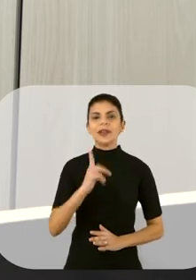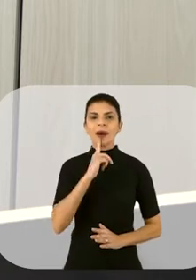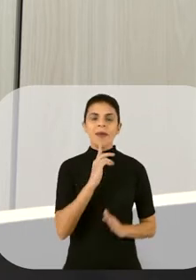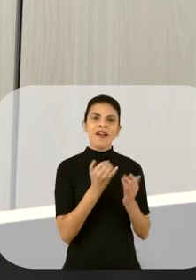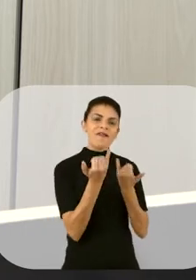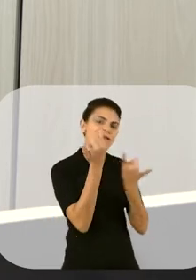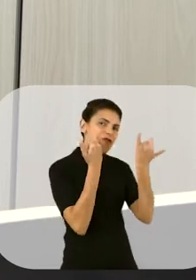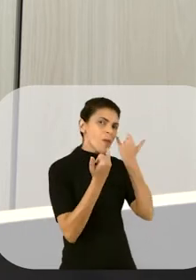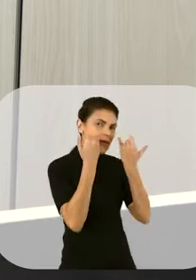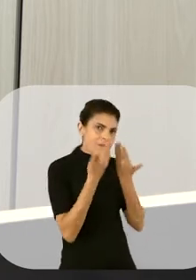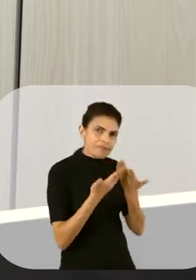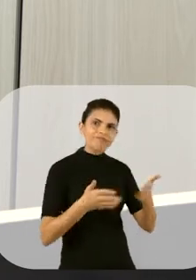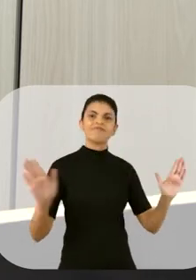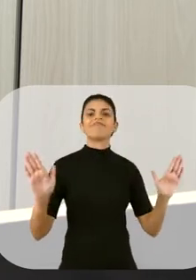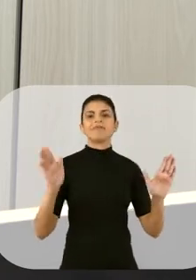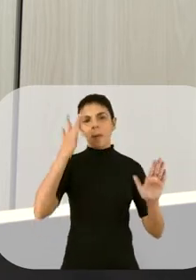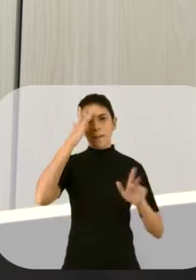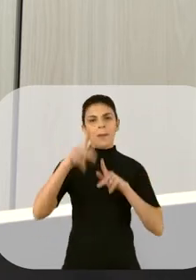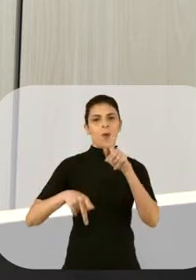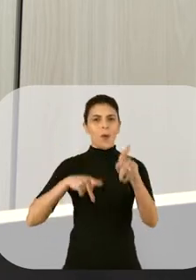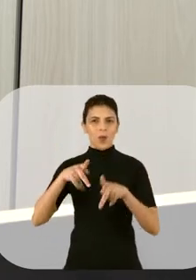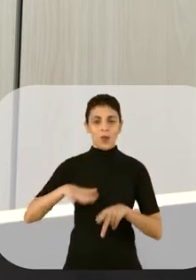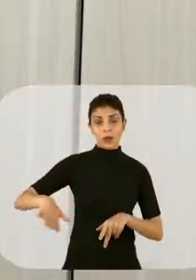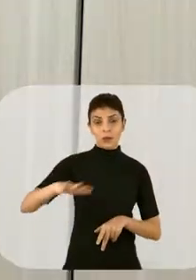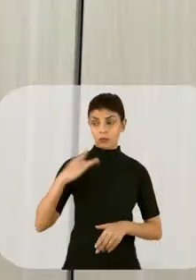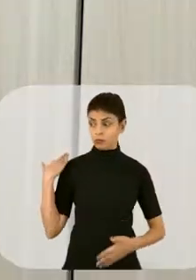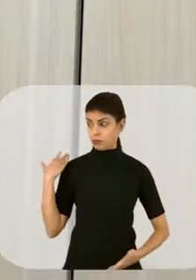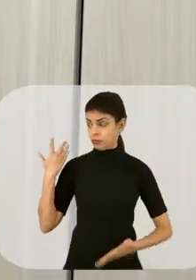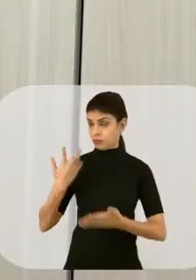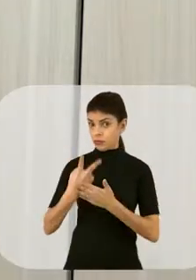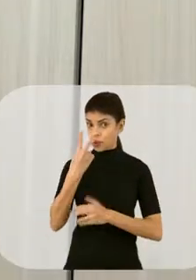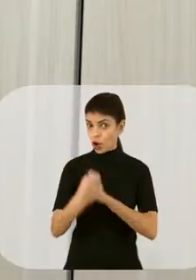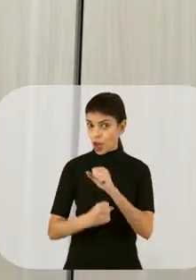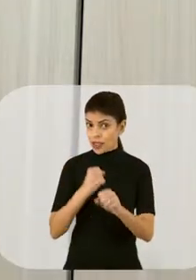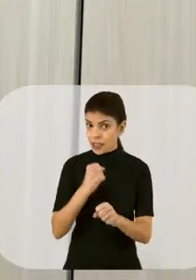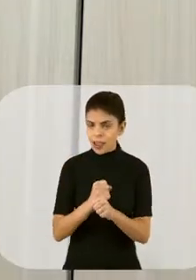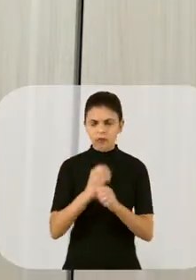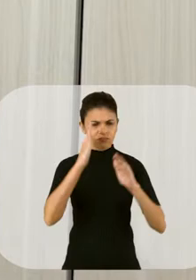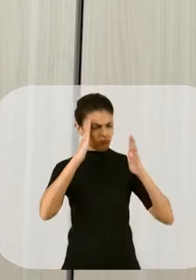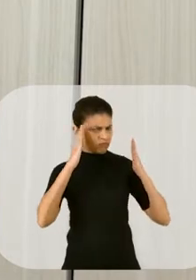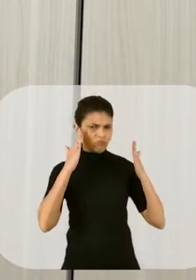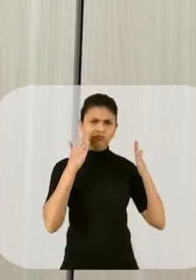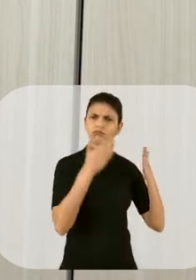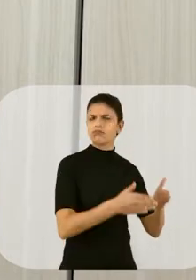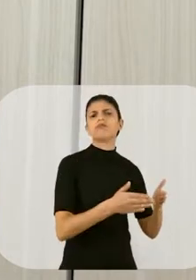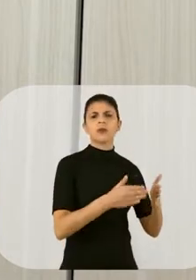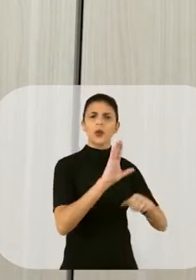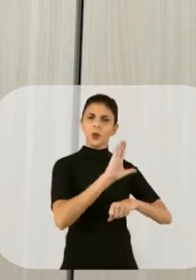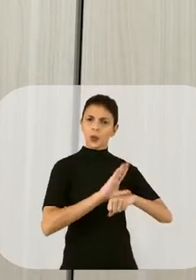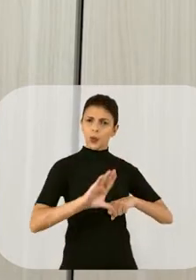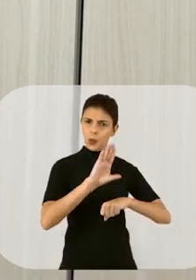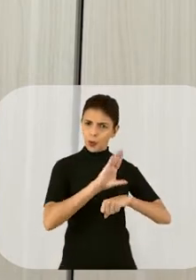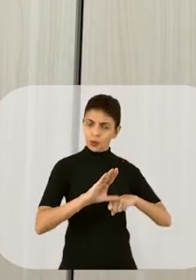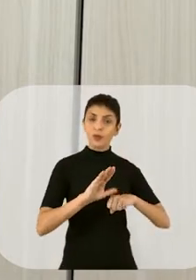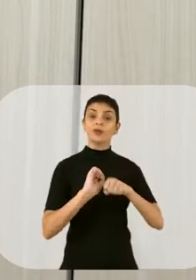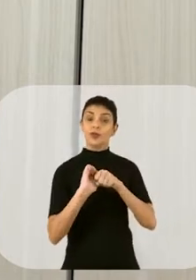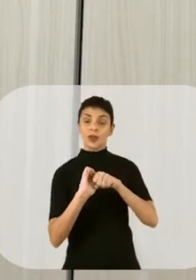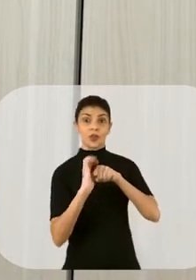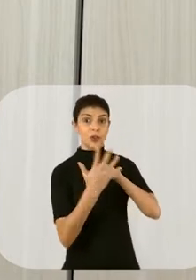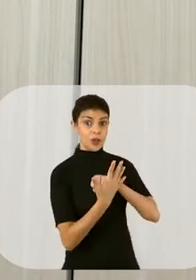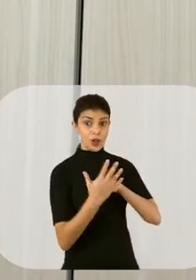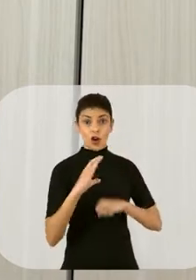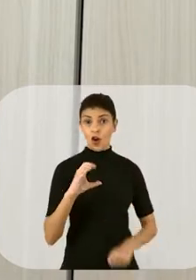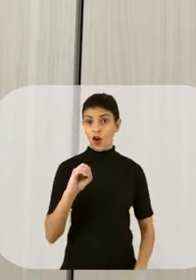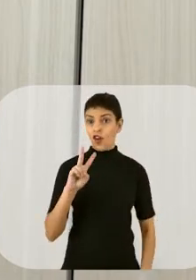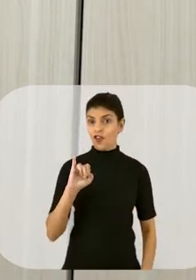um acesso aberto, de fato, para toda a população. Nos últimos dois anos, a gente se dedica muito aos cursos de Covid,